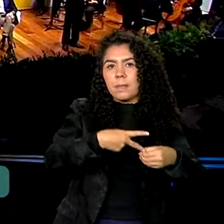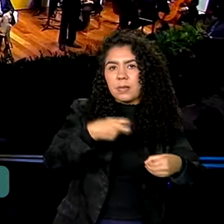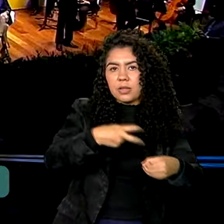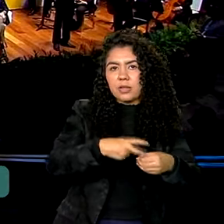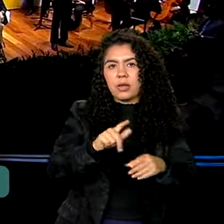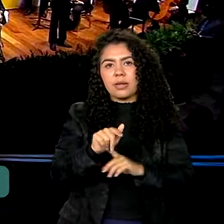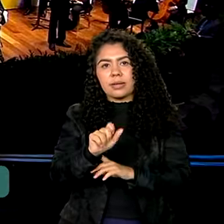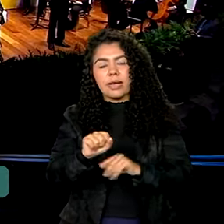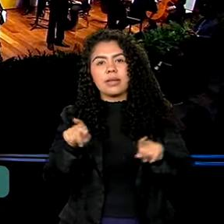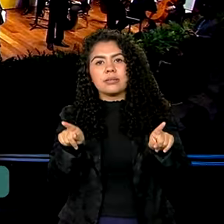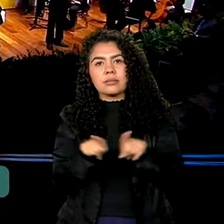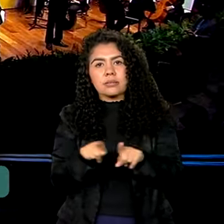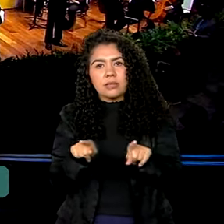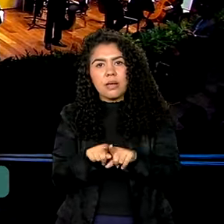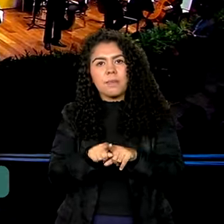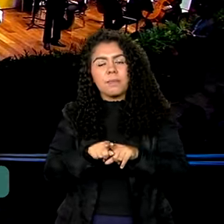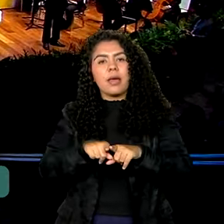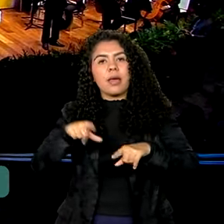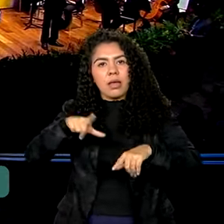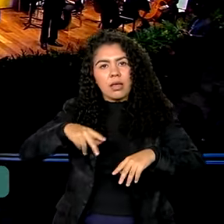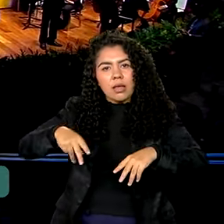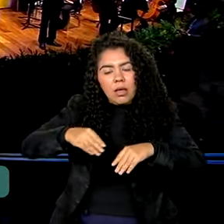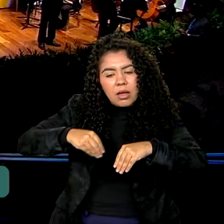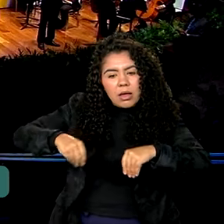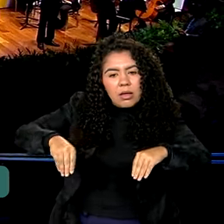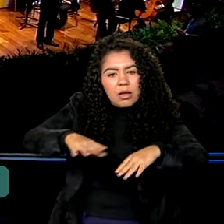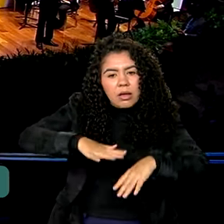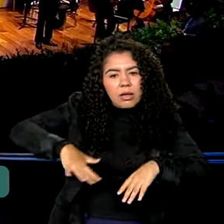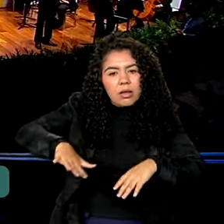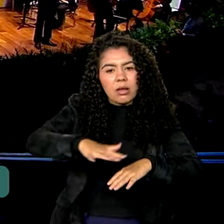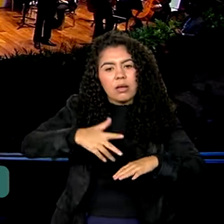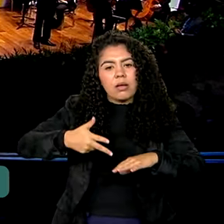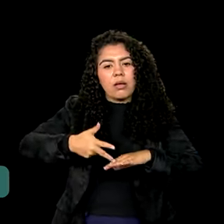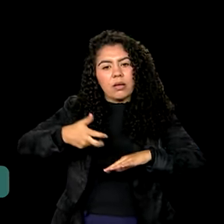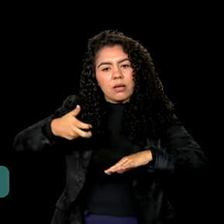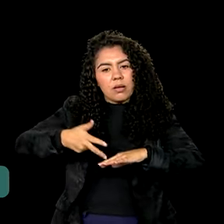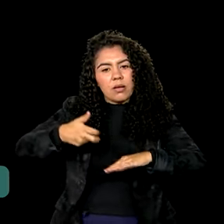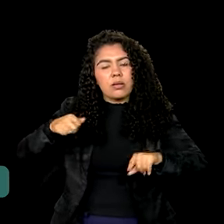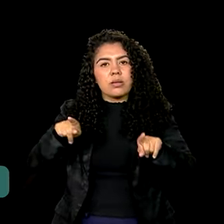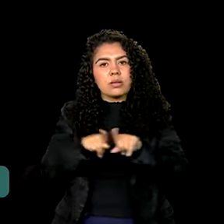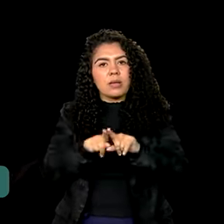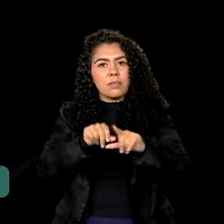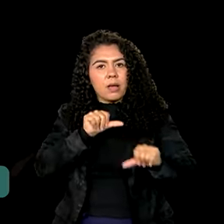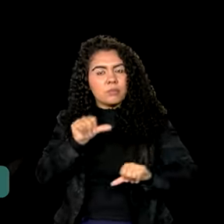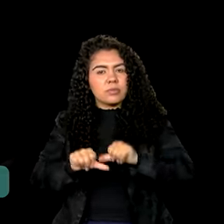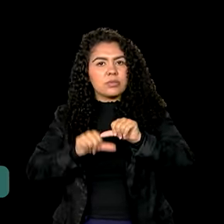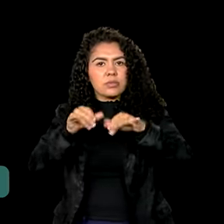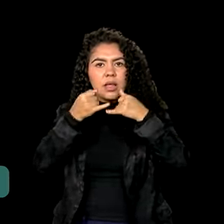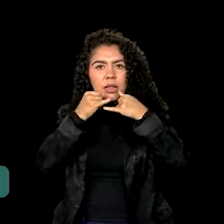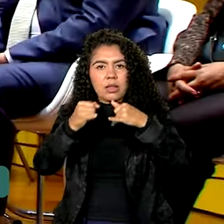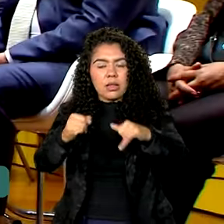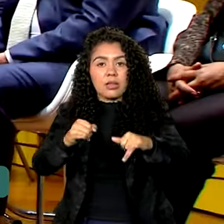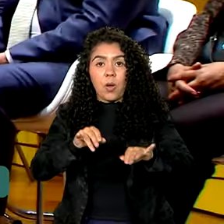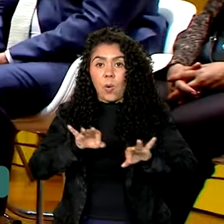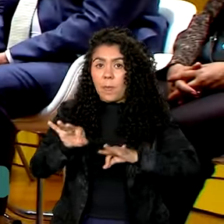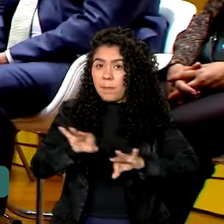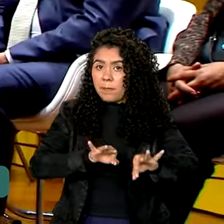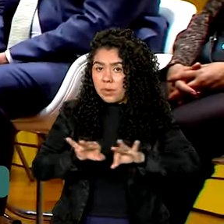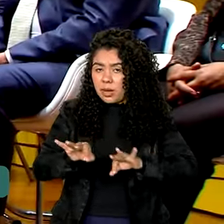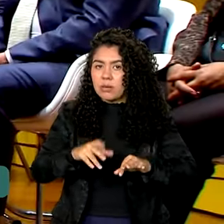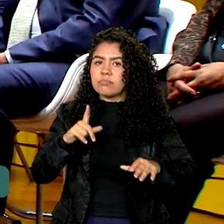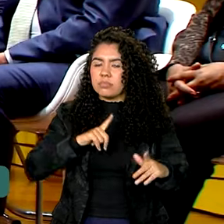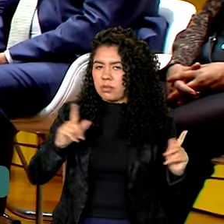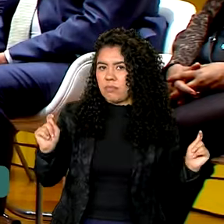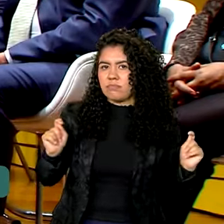plantas de refino e orientação da empresa rumo à transição energética. Plano que, segundo ela, tem o